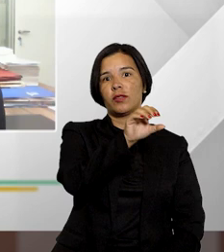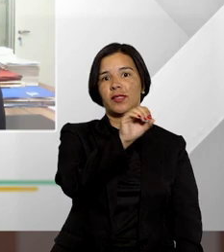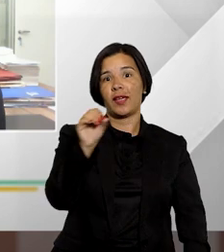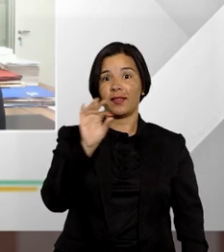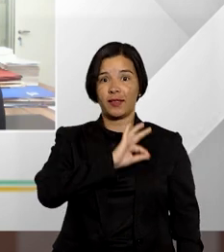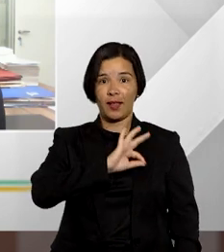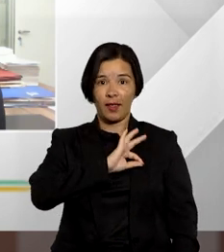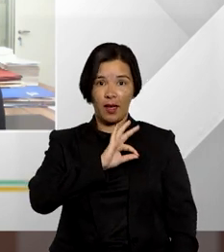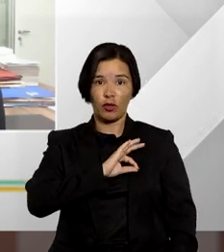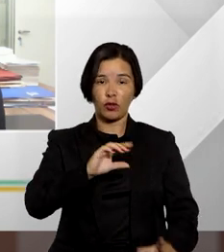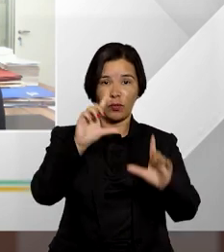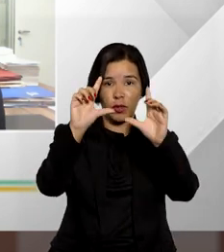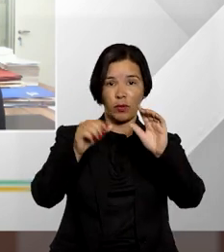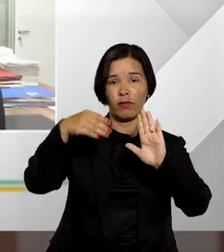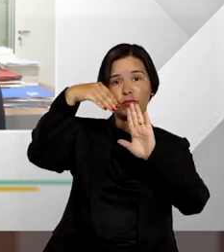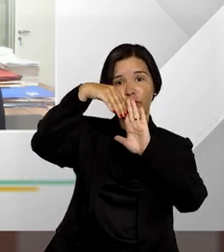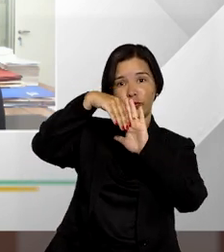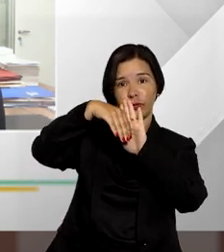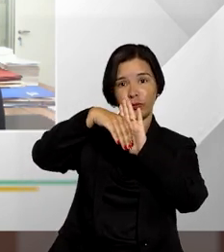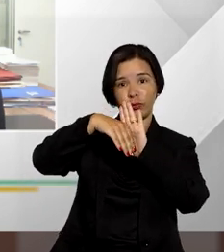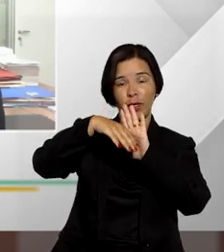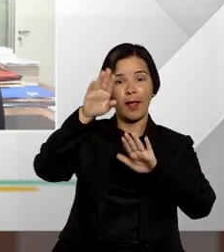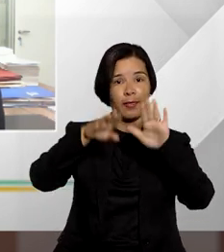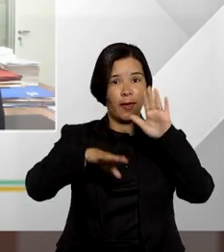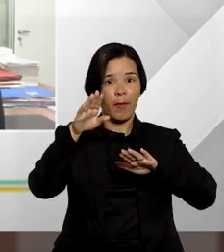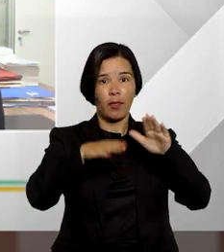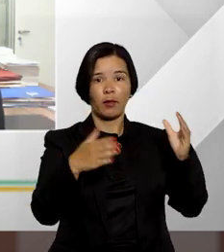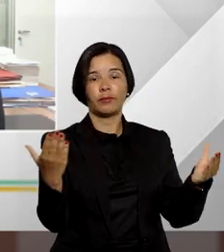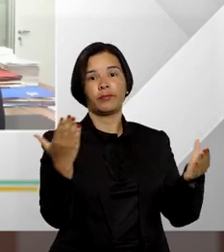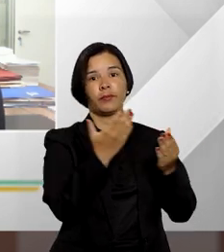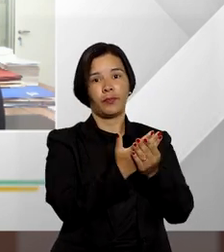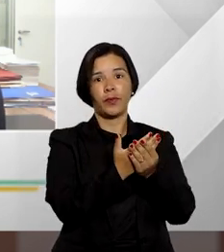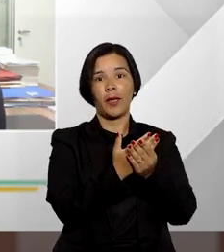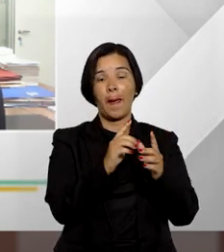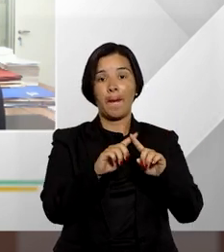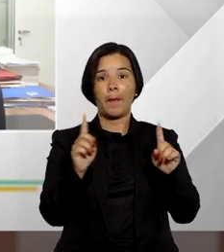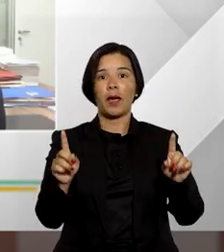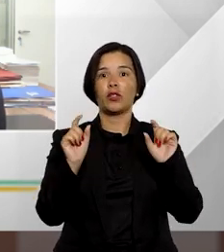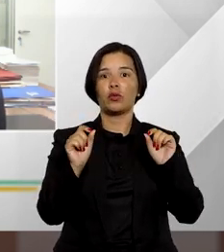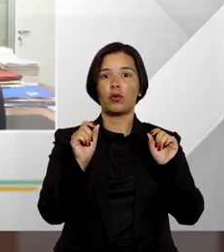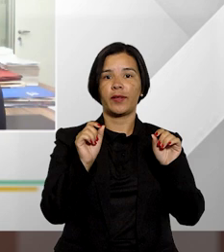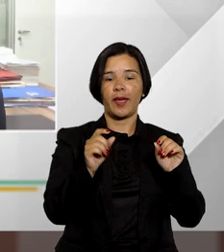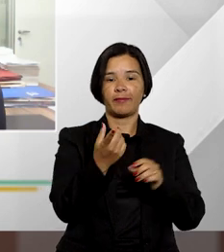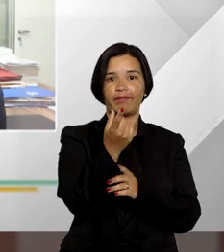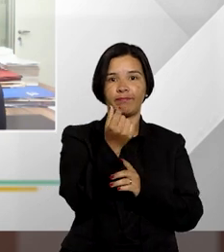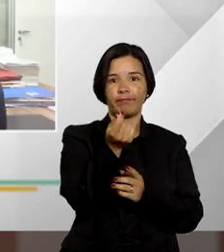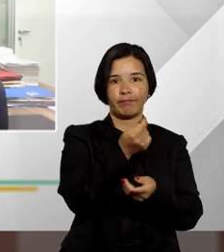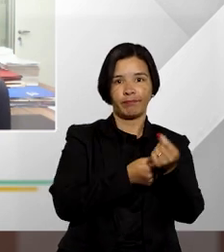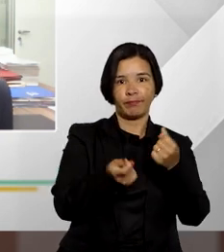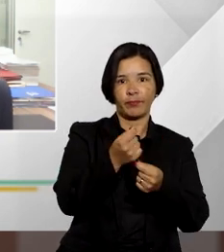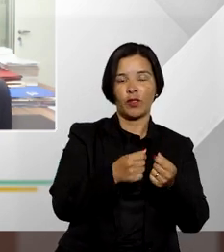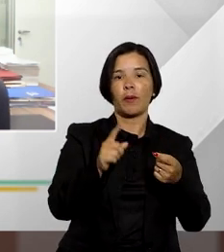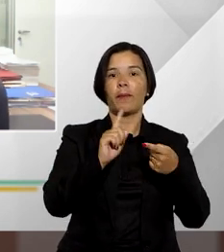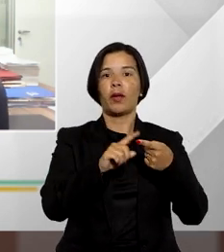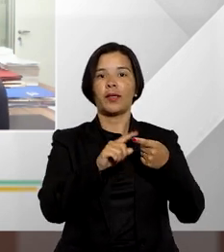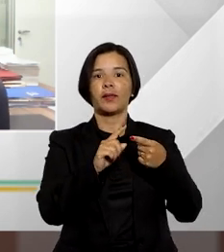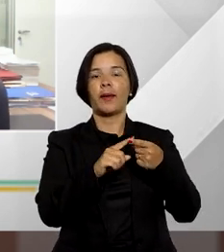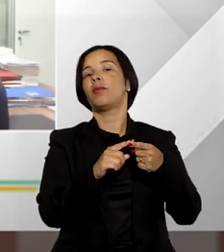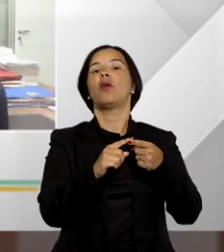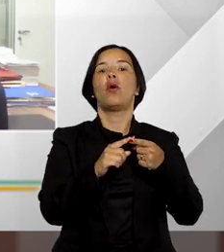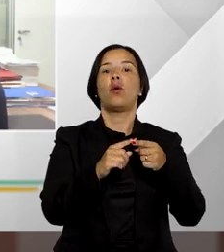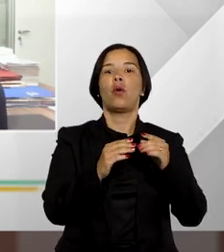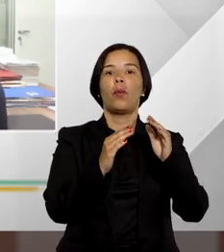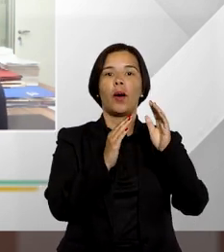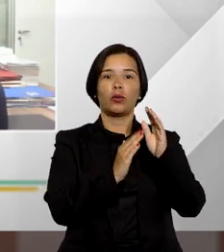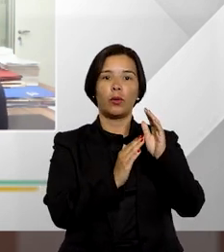mínimos e assim diminuindo conforme se majore o valor da causa mas quando se trata de sociedade de economia mista como o Banco do Brasil